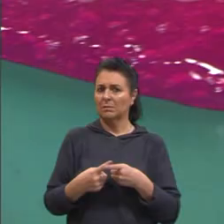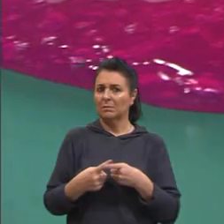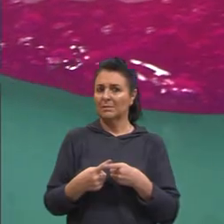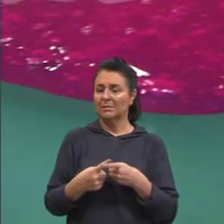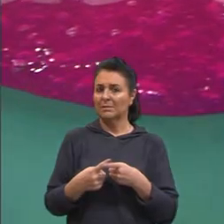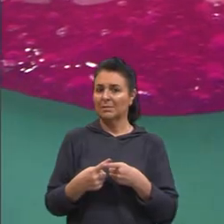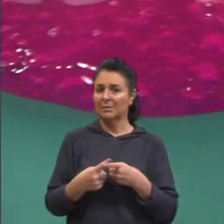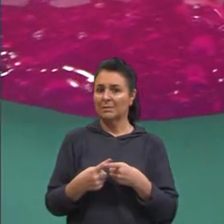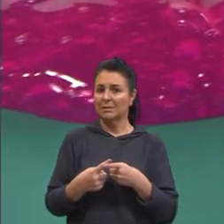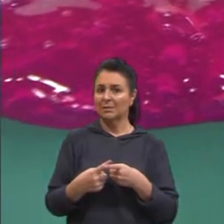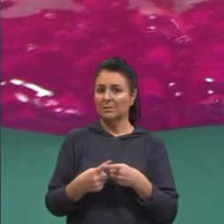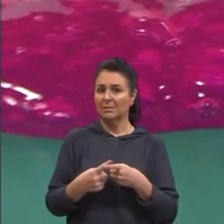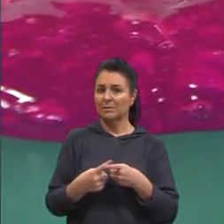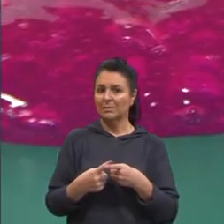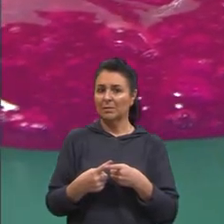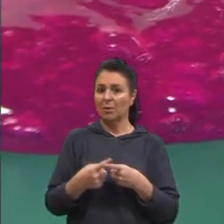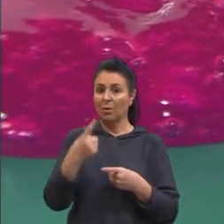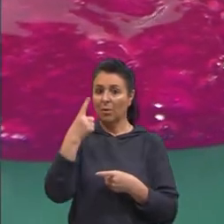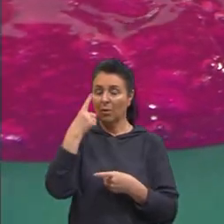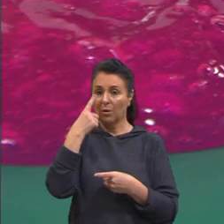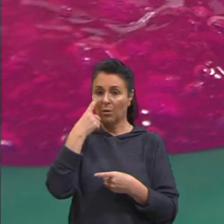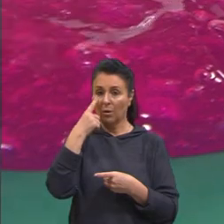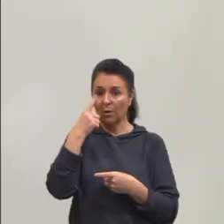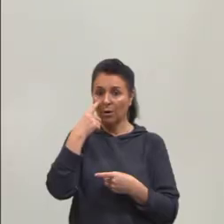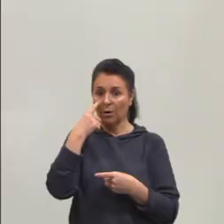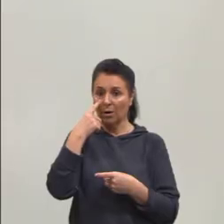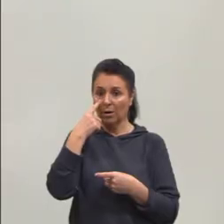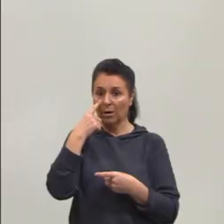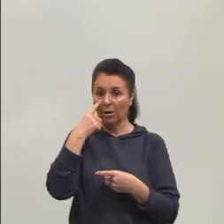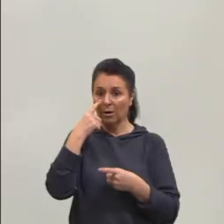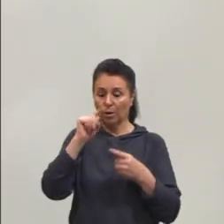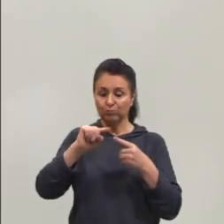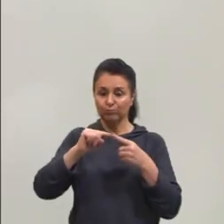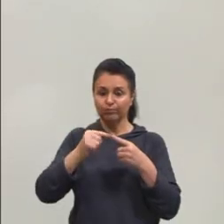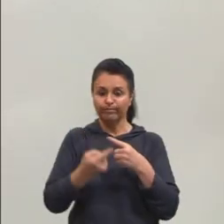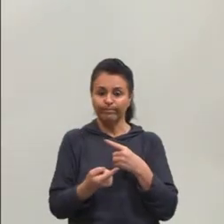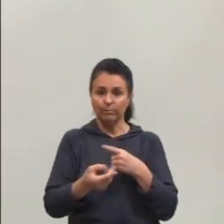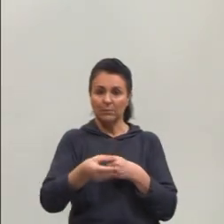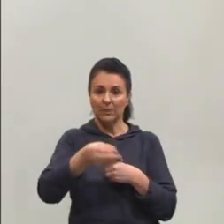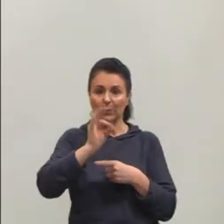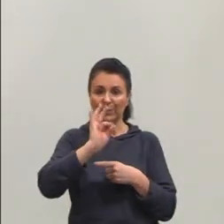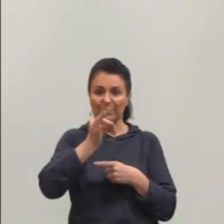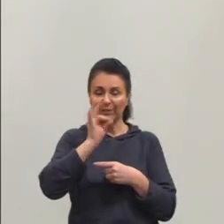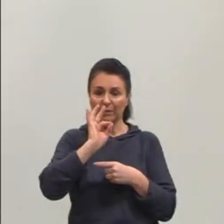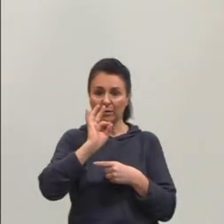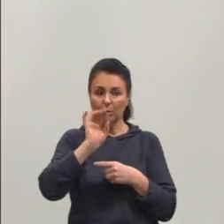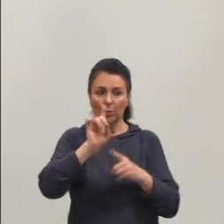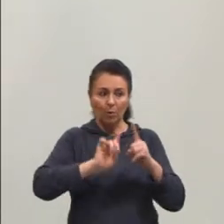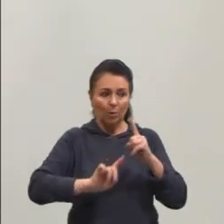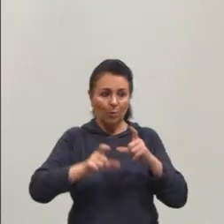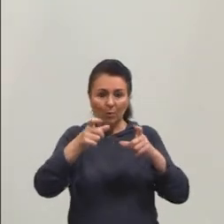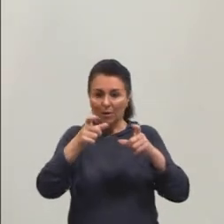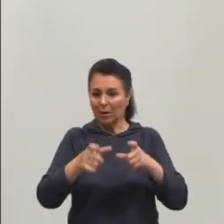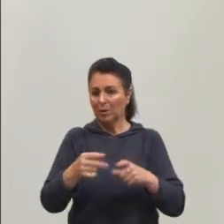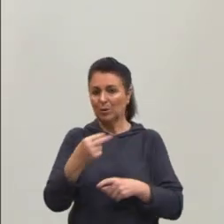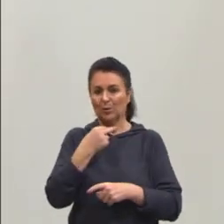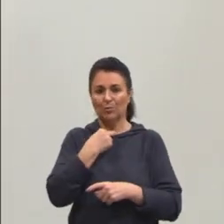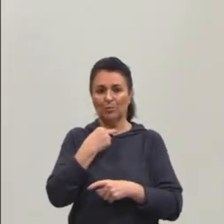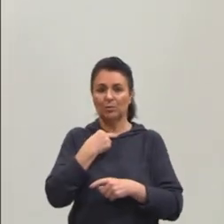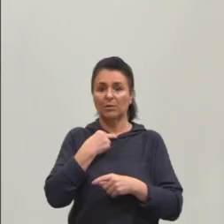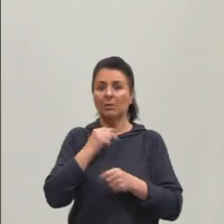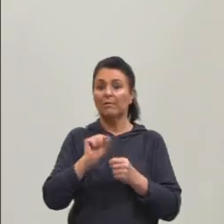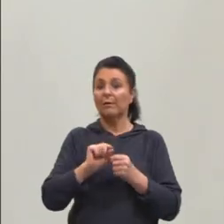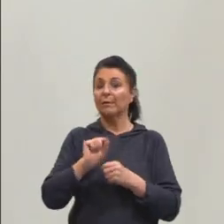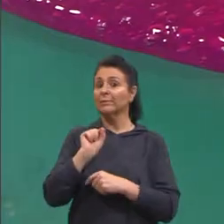Está lá tomando um belo café. Virou o café na mesa ou em alguma coisa que não era para ter virado. E agora?